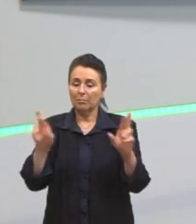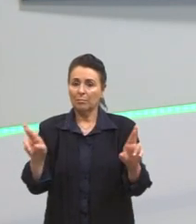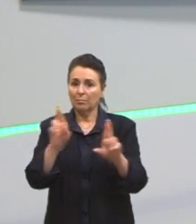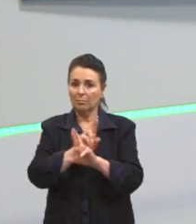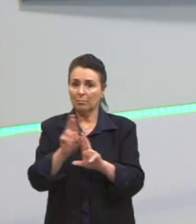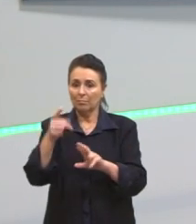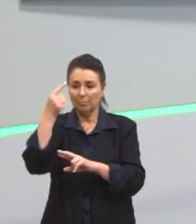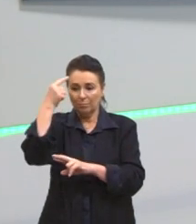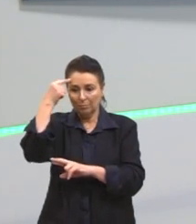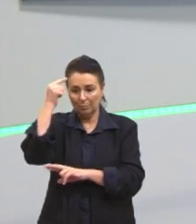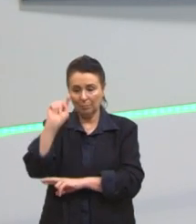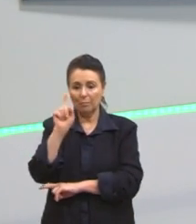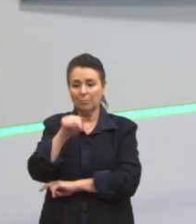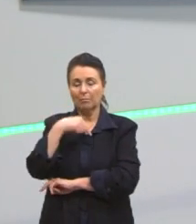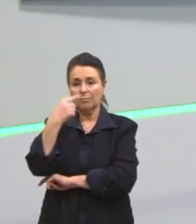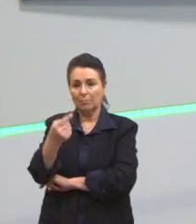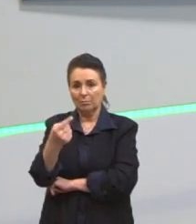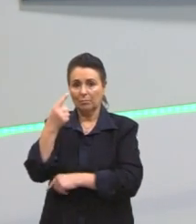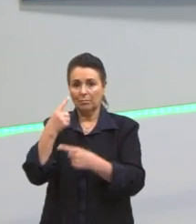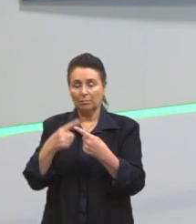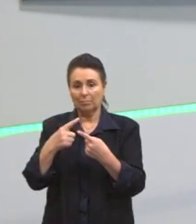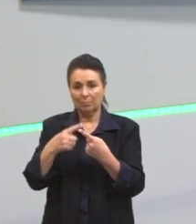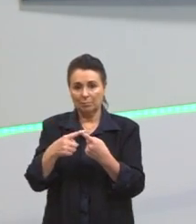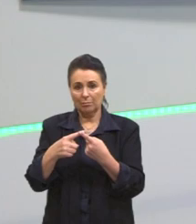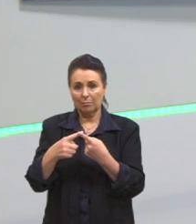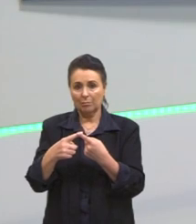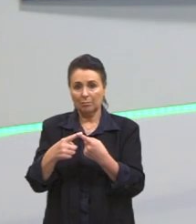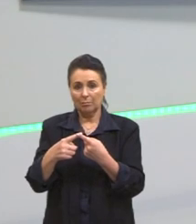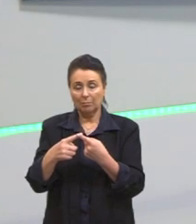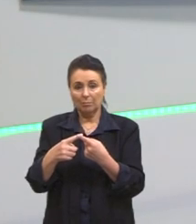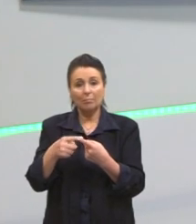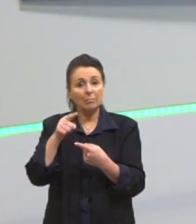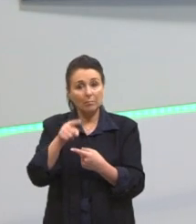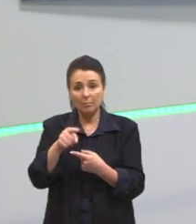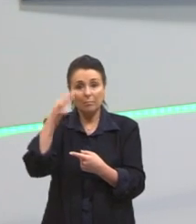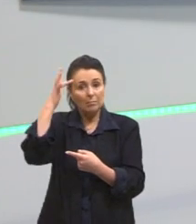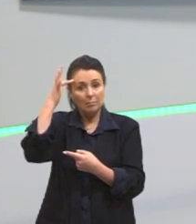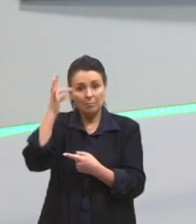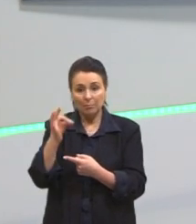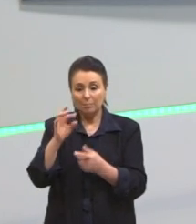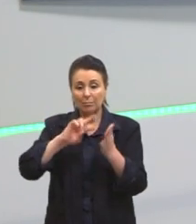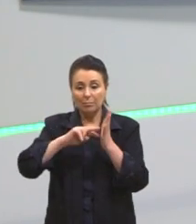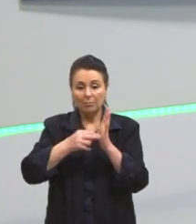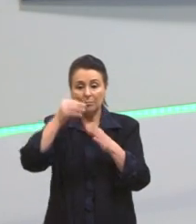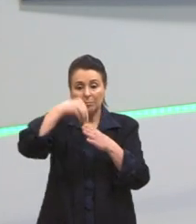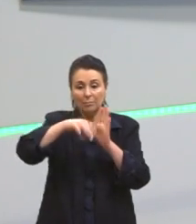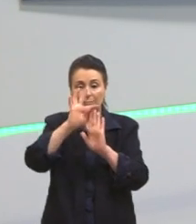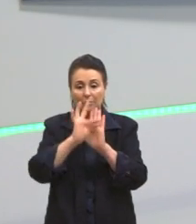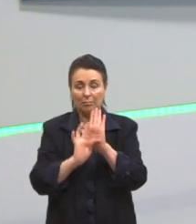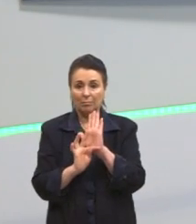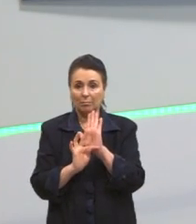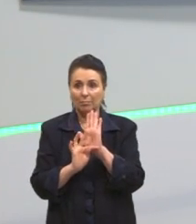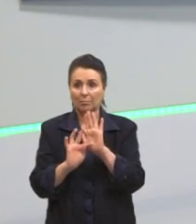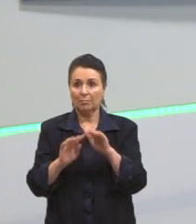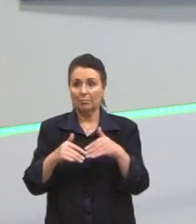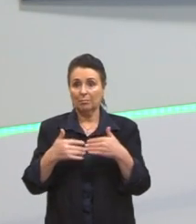entre uma ideia e outra? Porque é assim que eu compreendo o significado que ele tem ali dentro. Então,